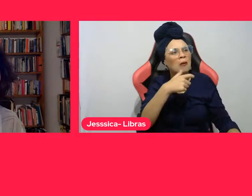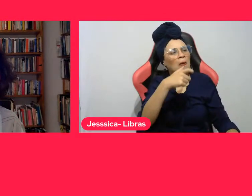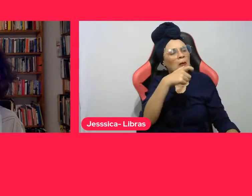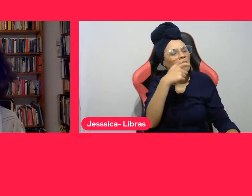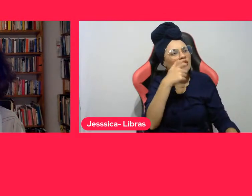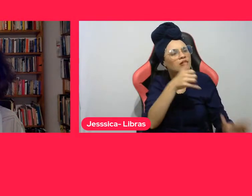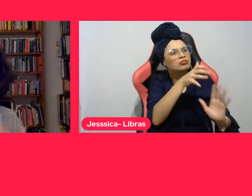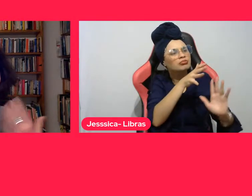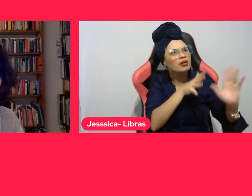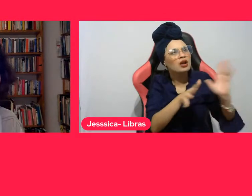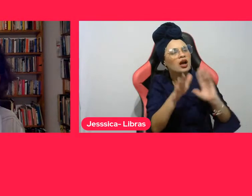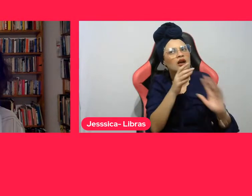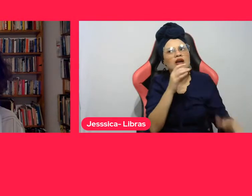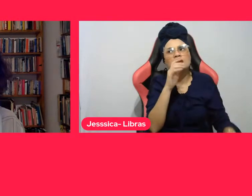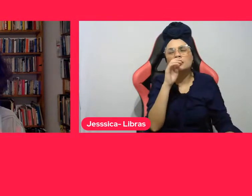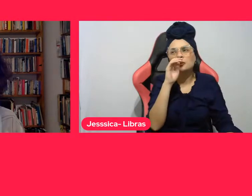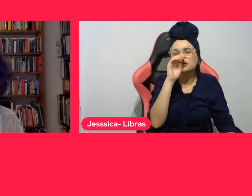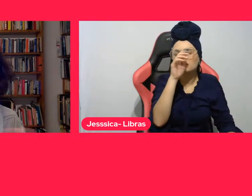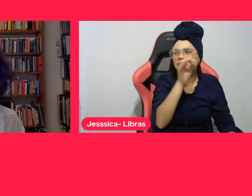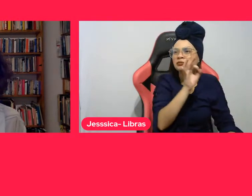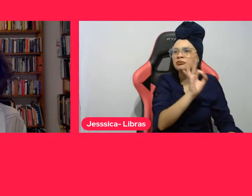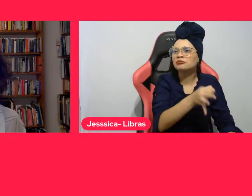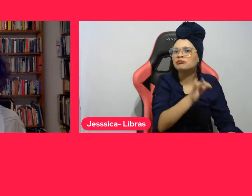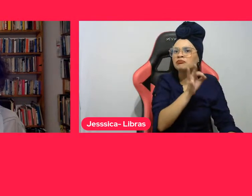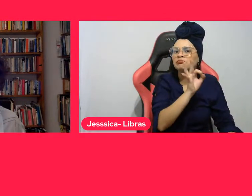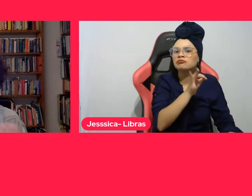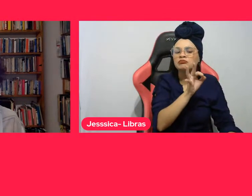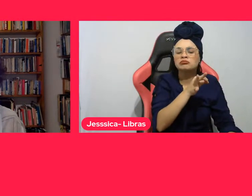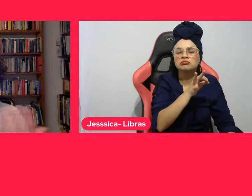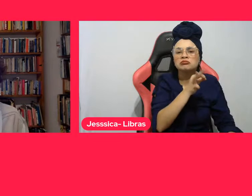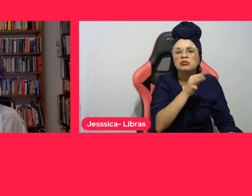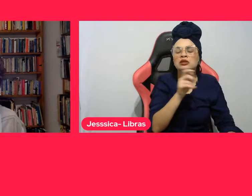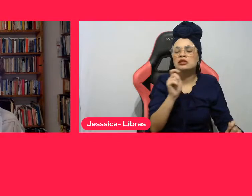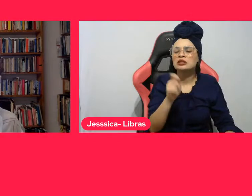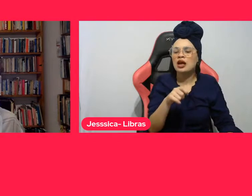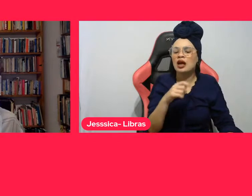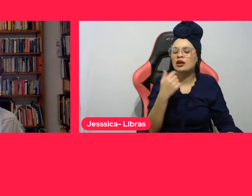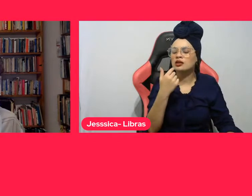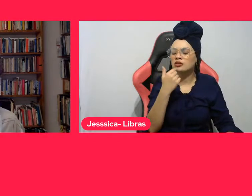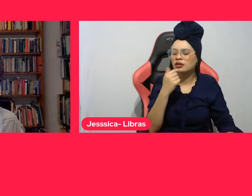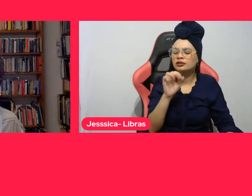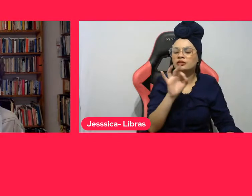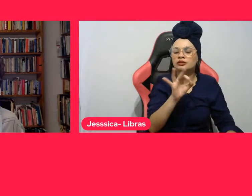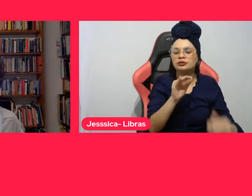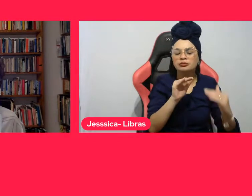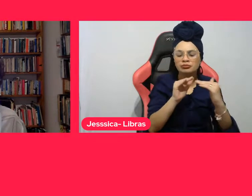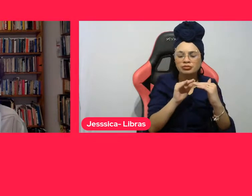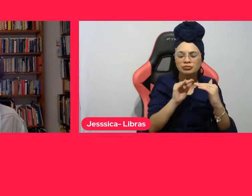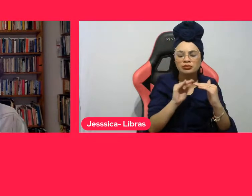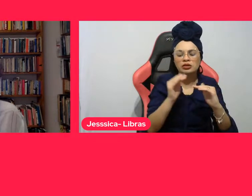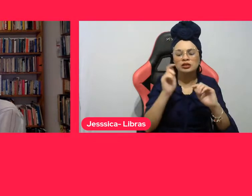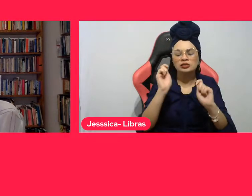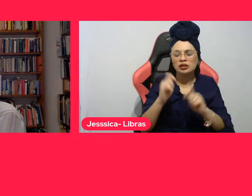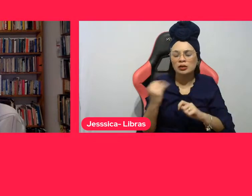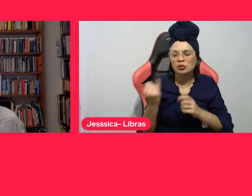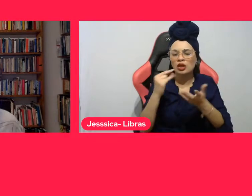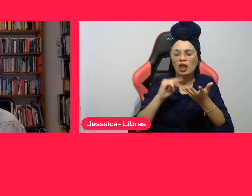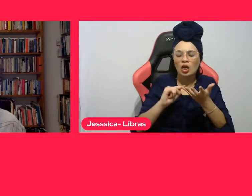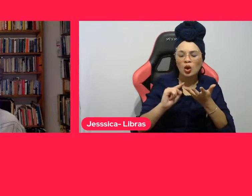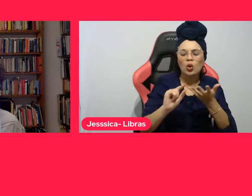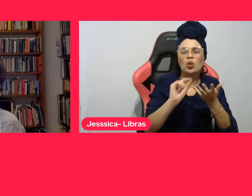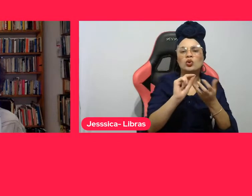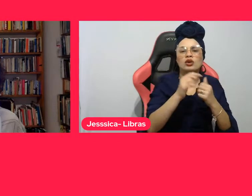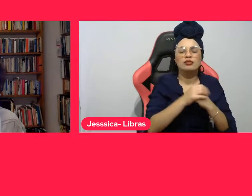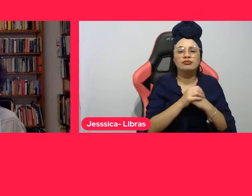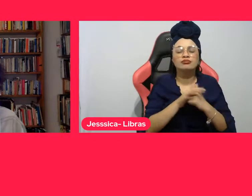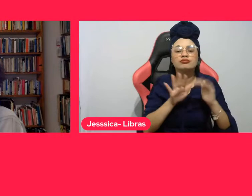repensar pontos de vista e valores estratificados que as pessoas têm. Como isso é